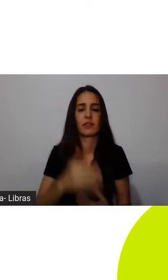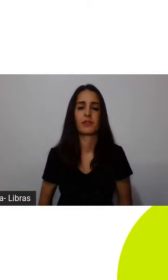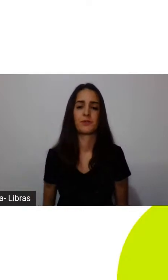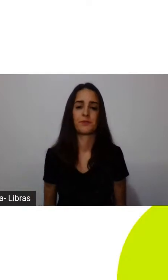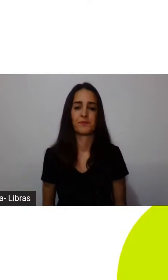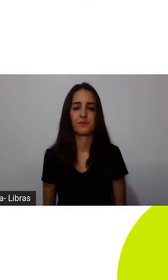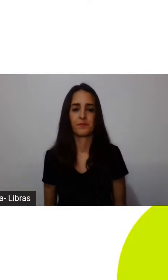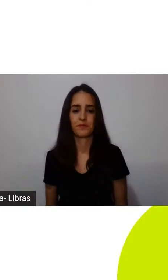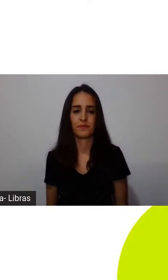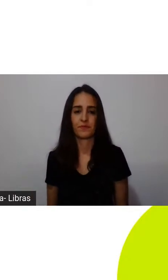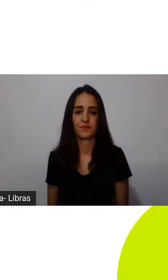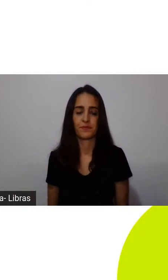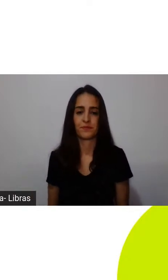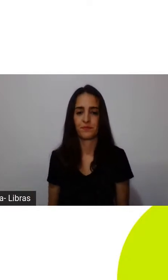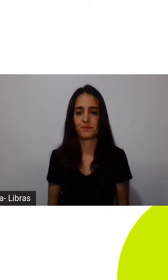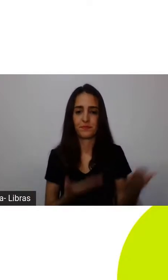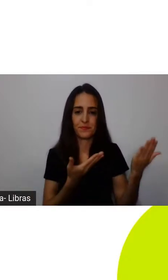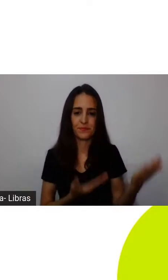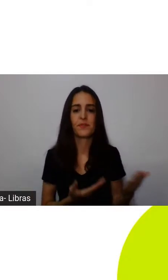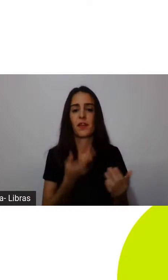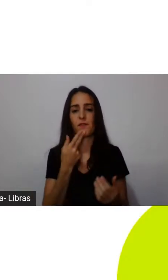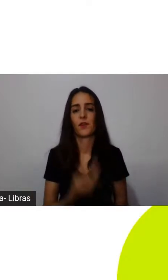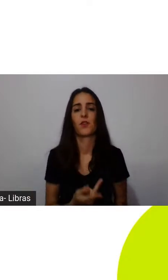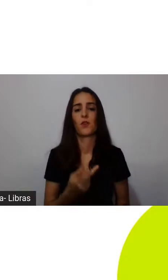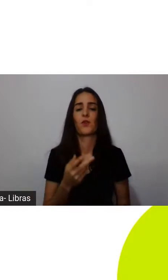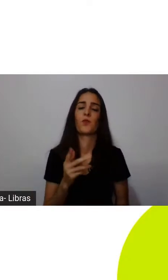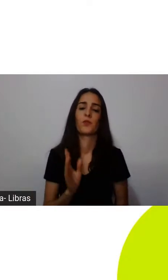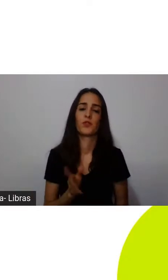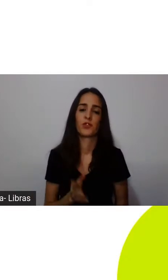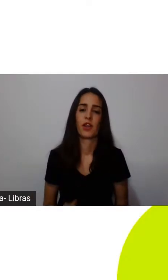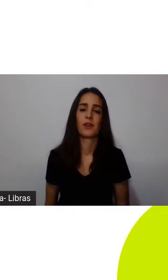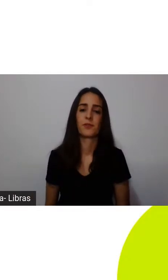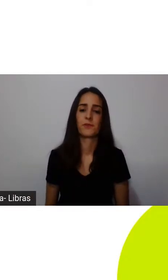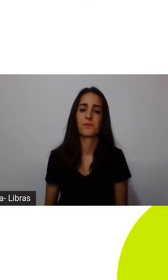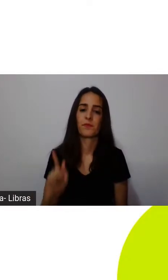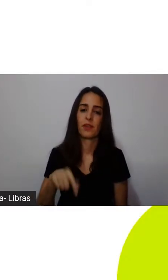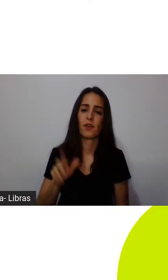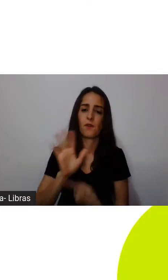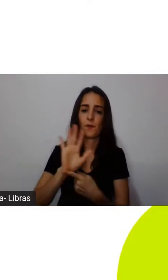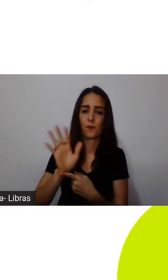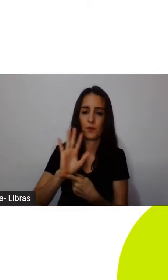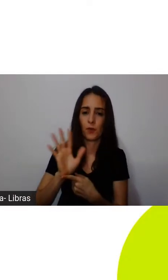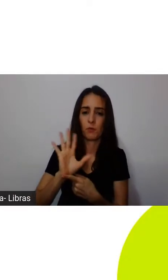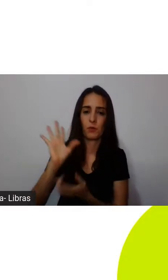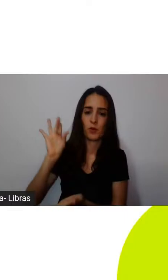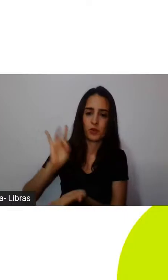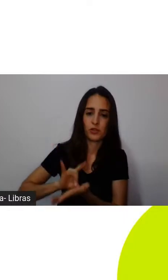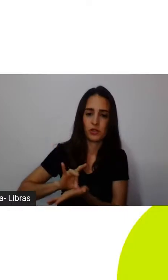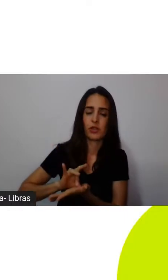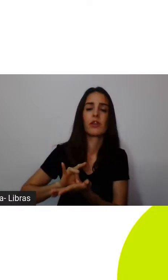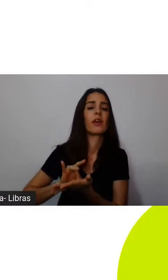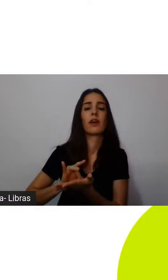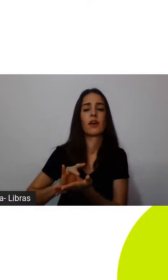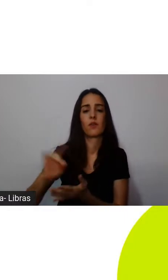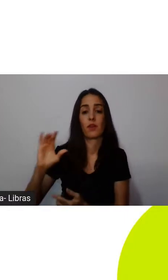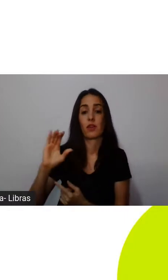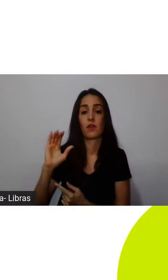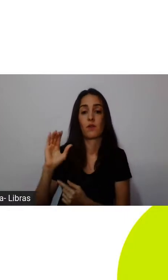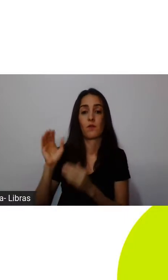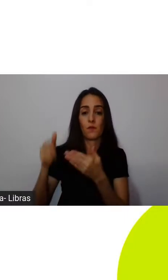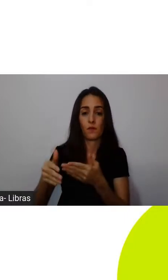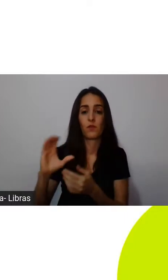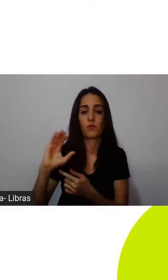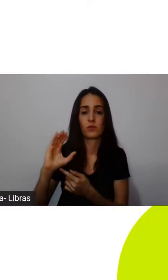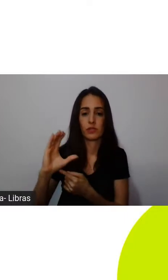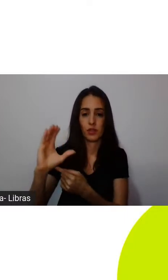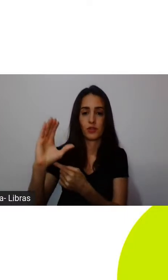Então, como o Zé falou, o downsizing, no título original, é ficção científica, lembrando que a ficção científica é uma